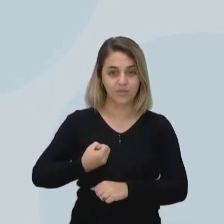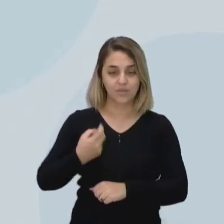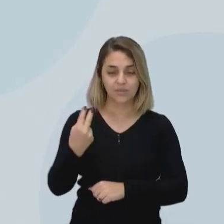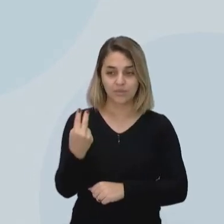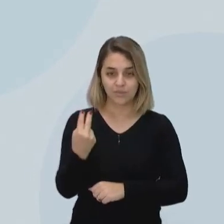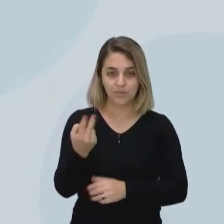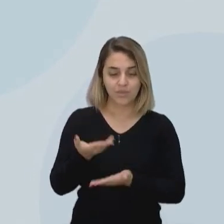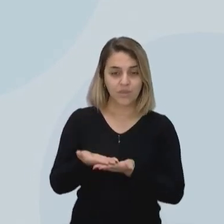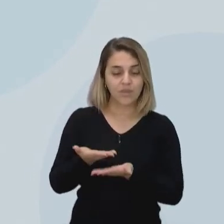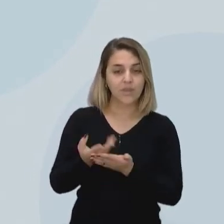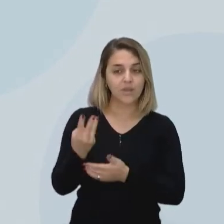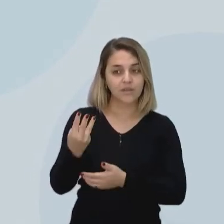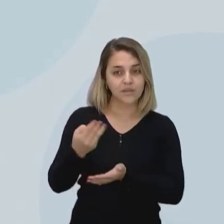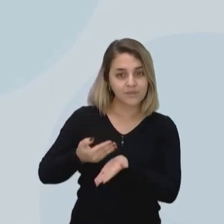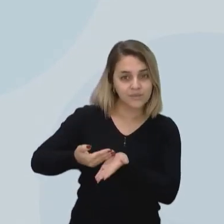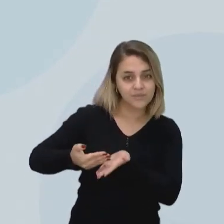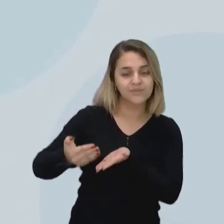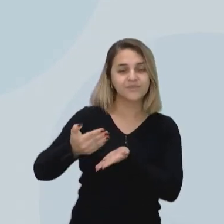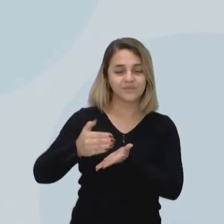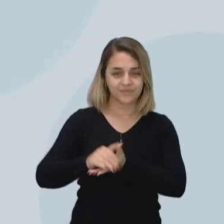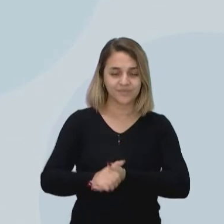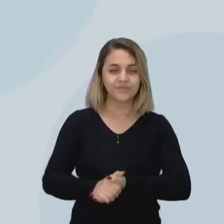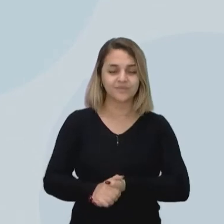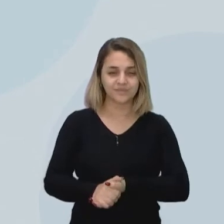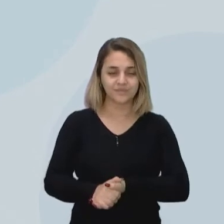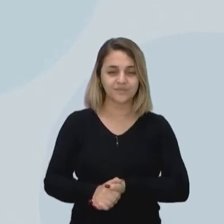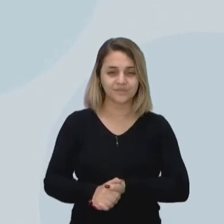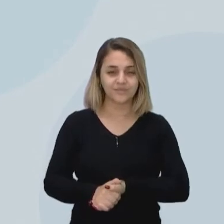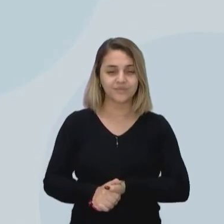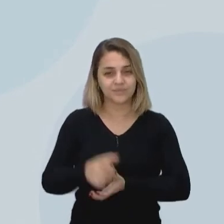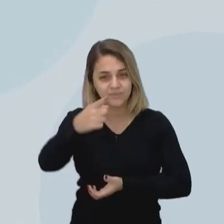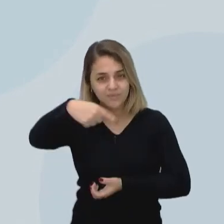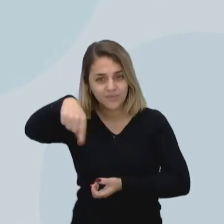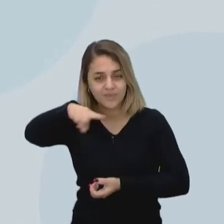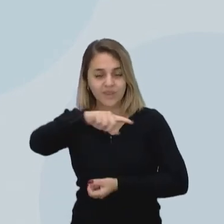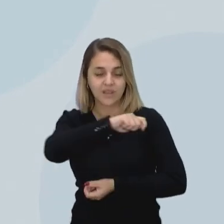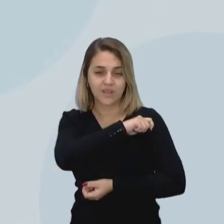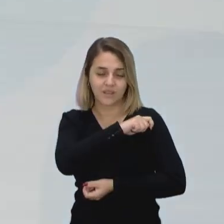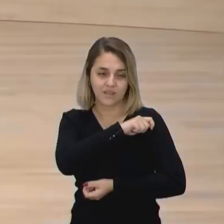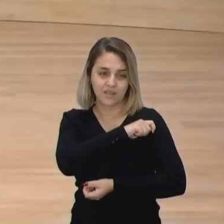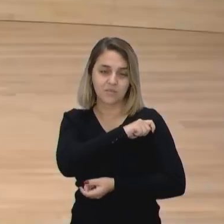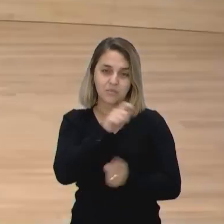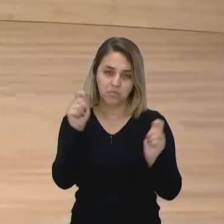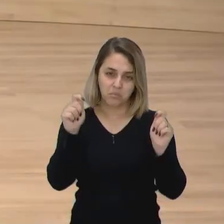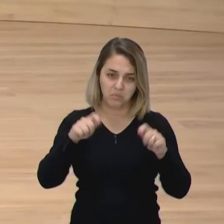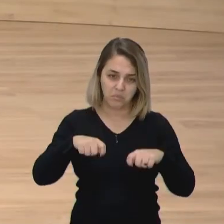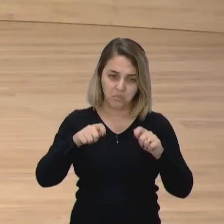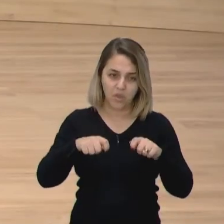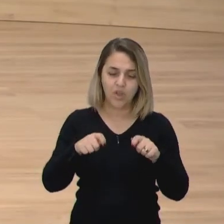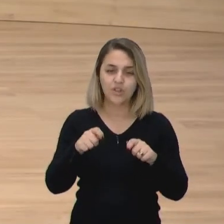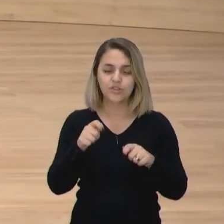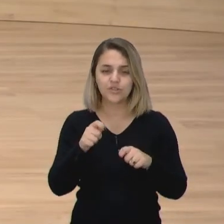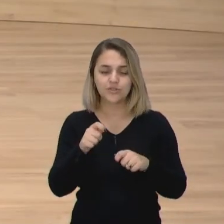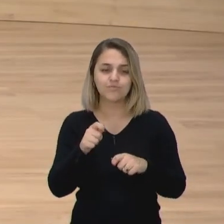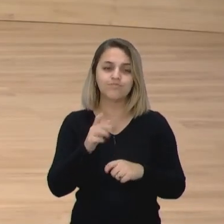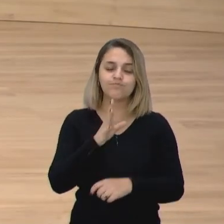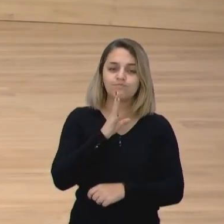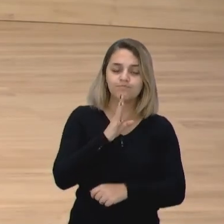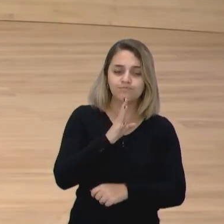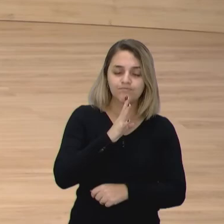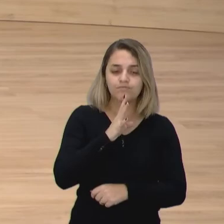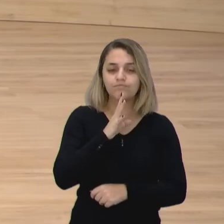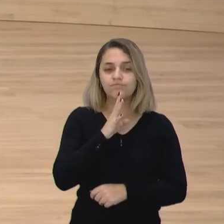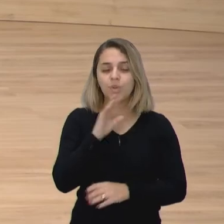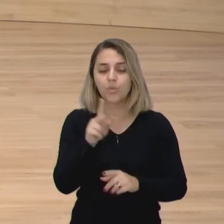da introdução então para que vocês estudantes possam se interar né também o professor que